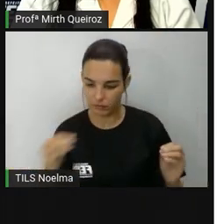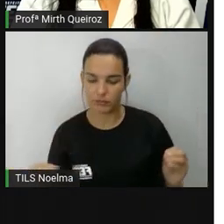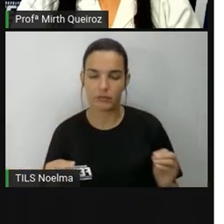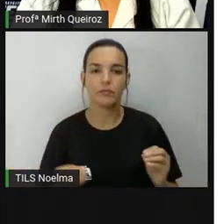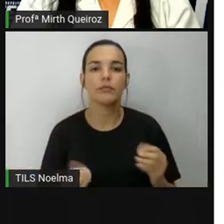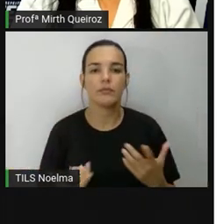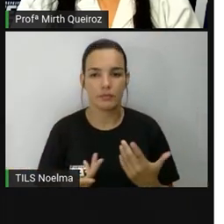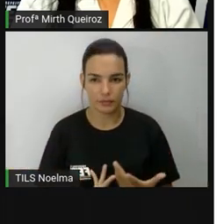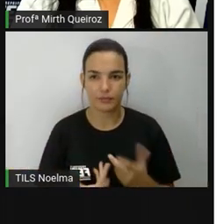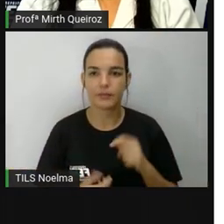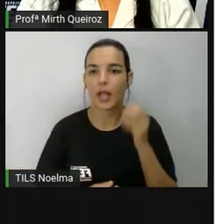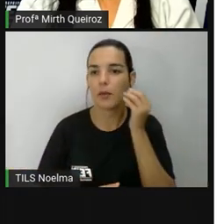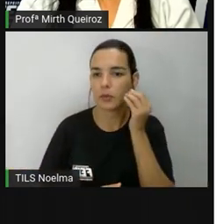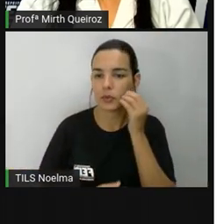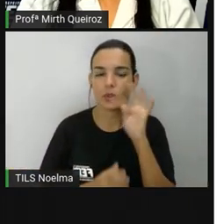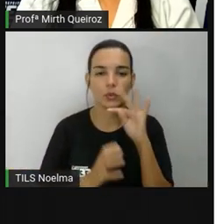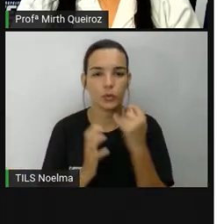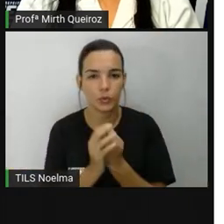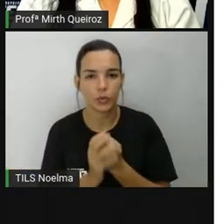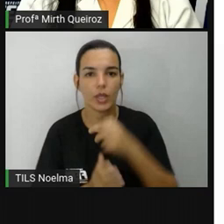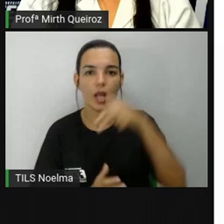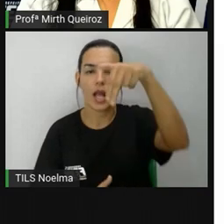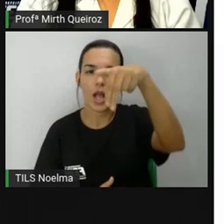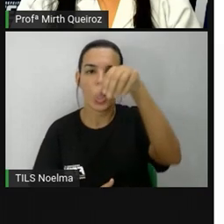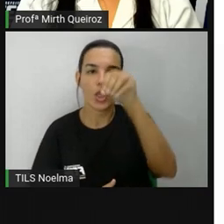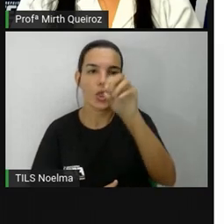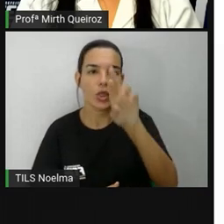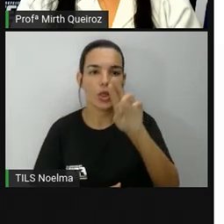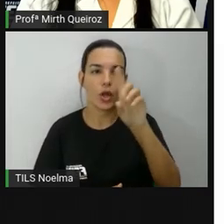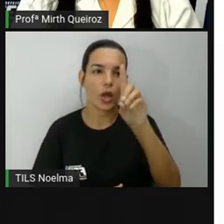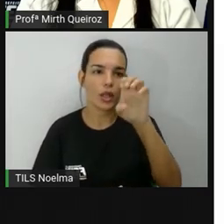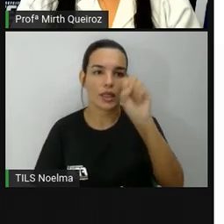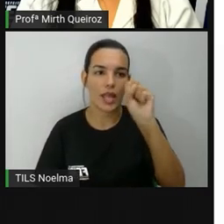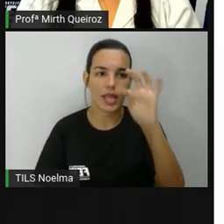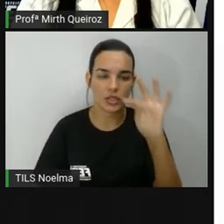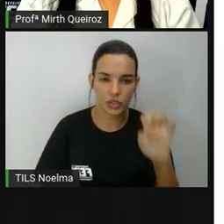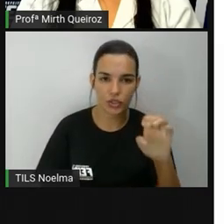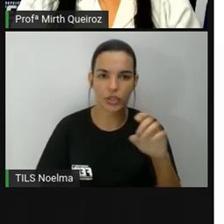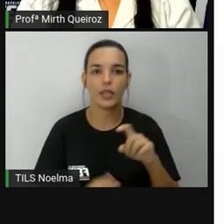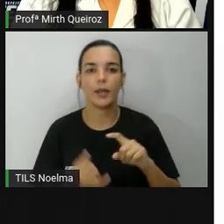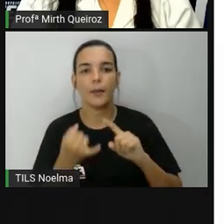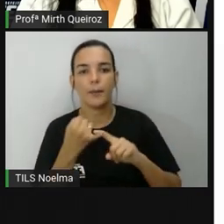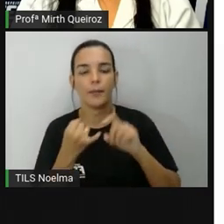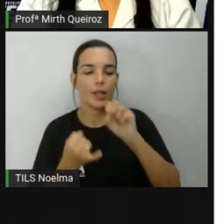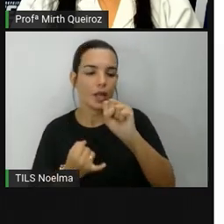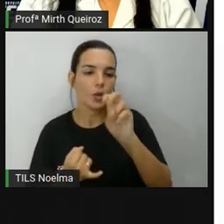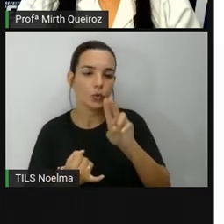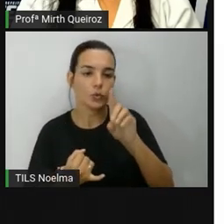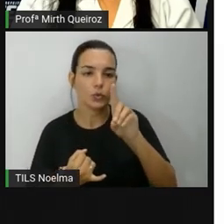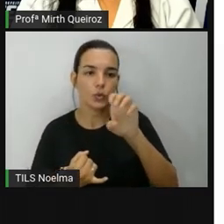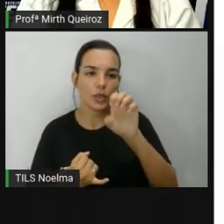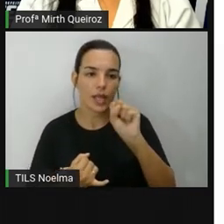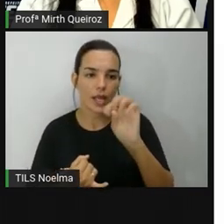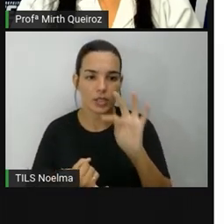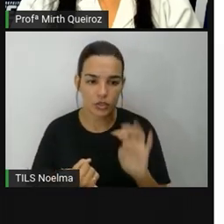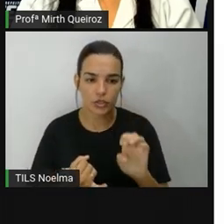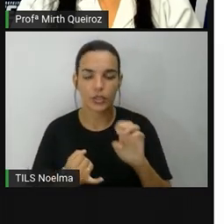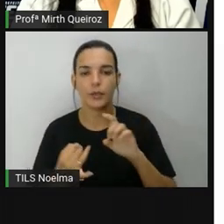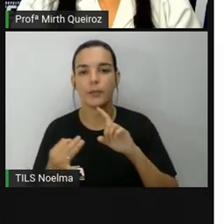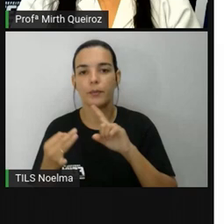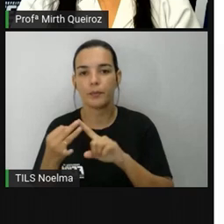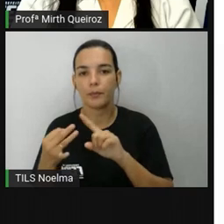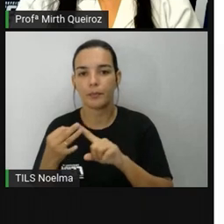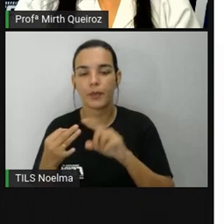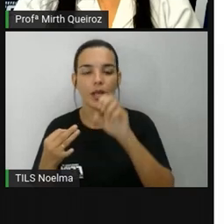norte, sul, leste, oeste. E nós temos aí os pontos colaterais, que são o noroeste, que fica